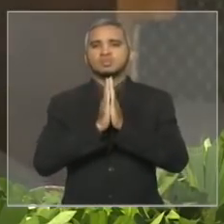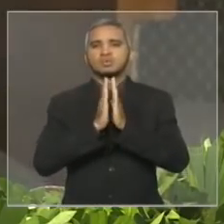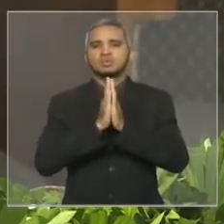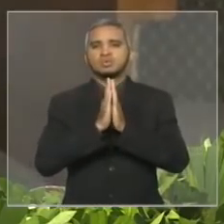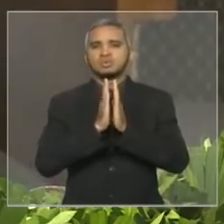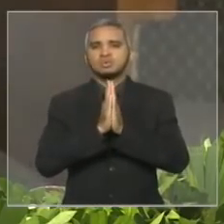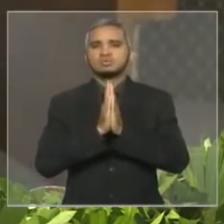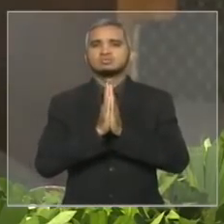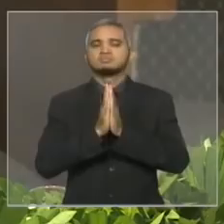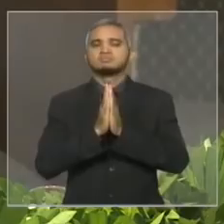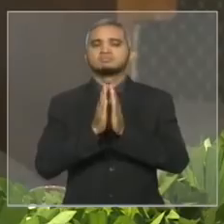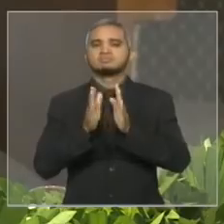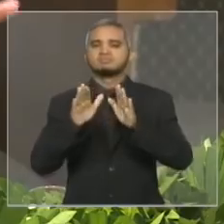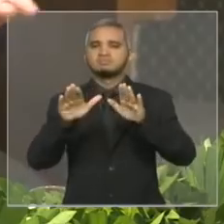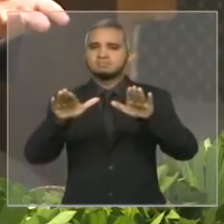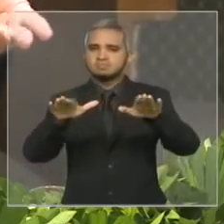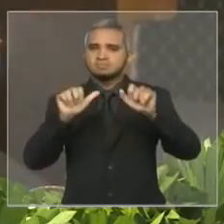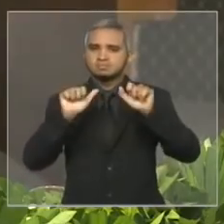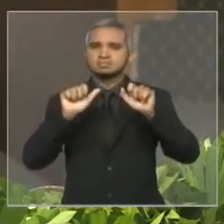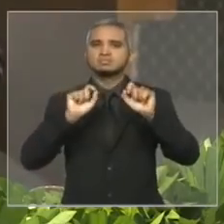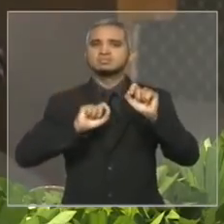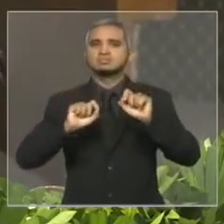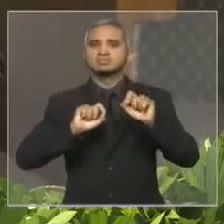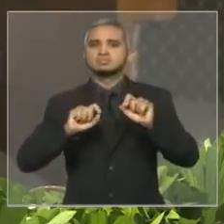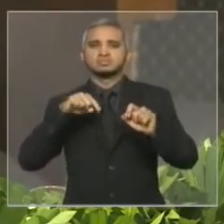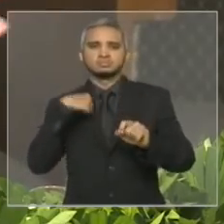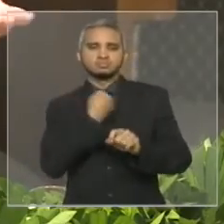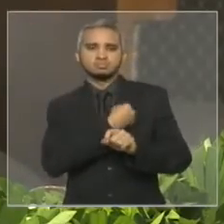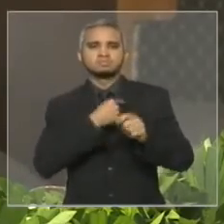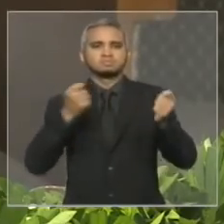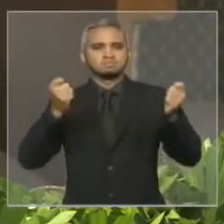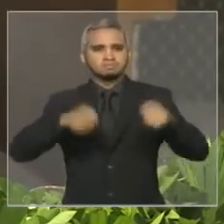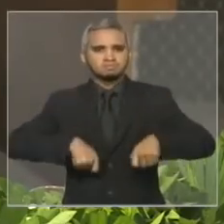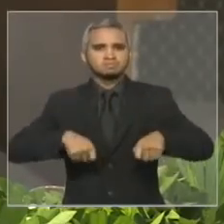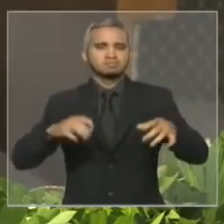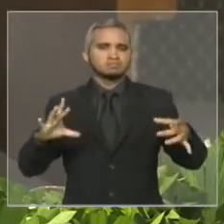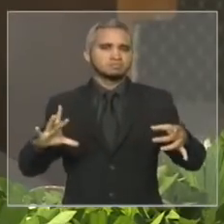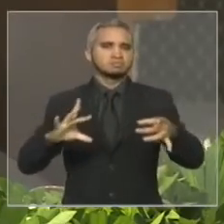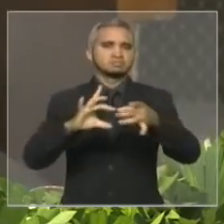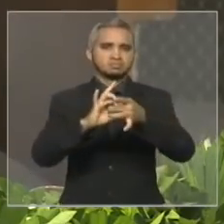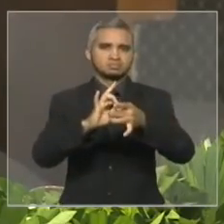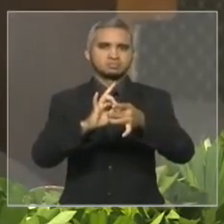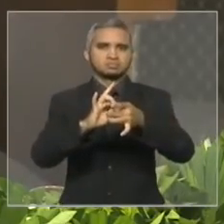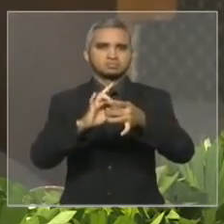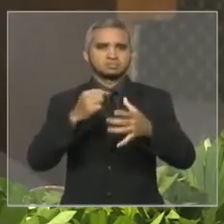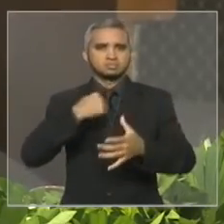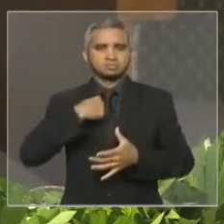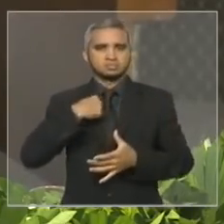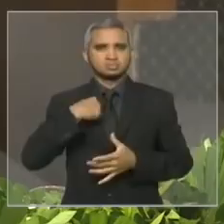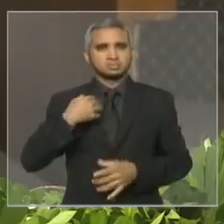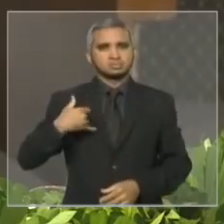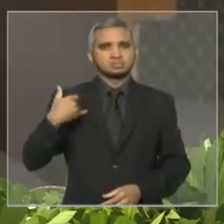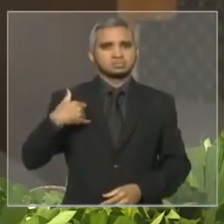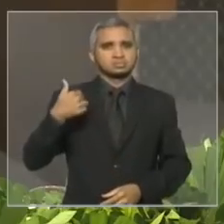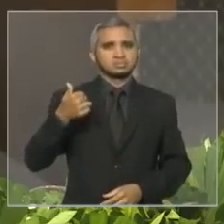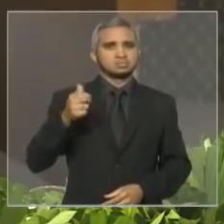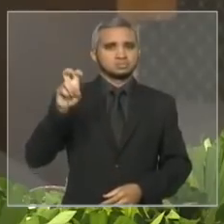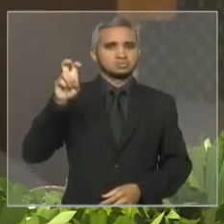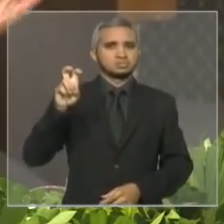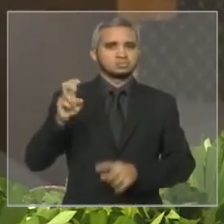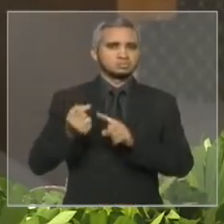diálogo democrático porque nele creio esta é a minha formação desde os 15 anos de idade